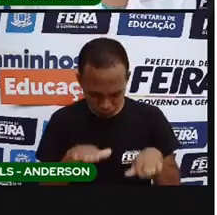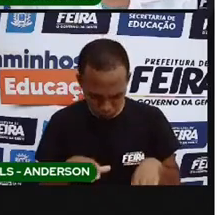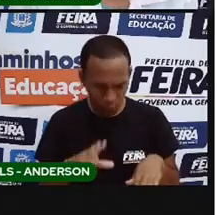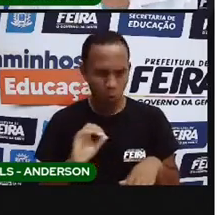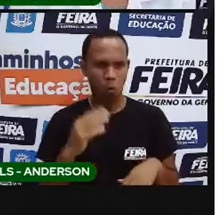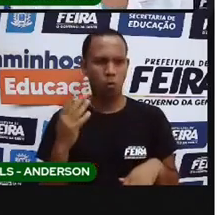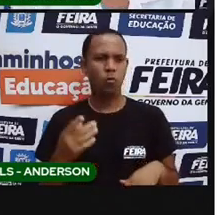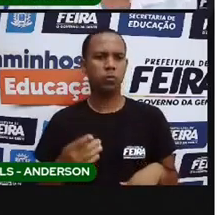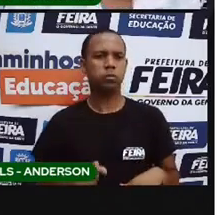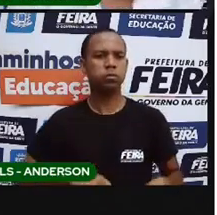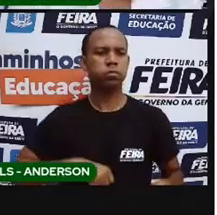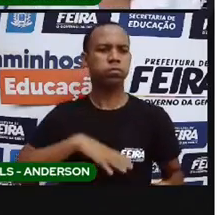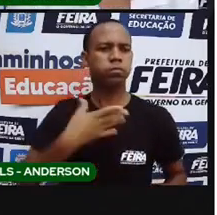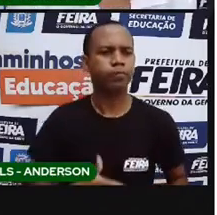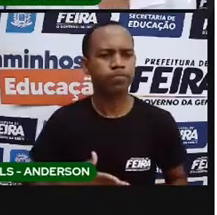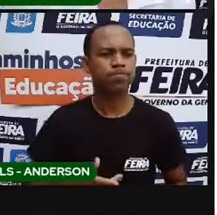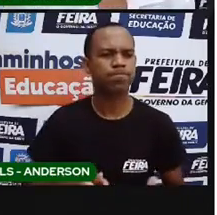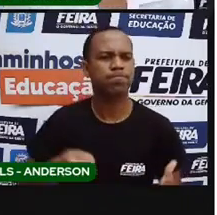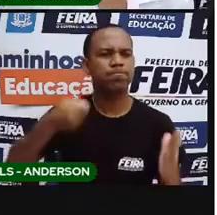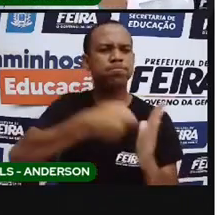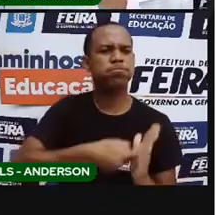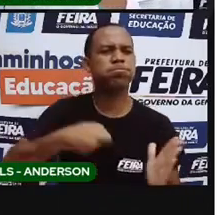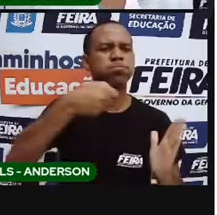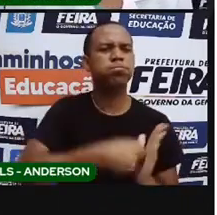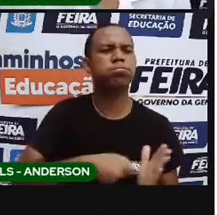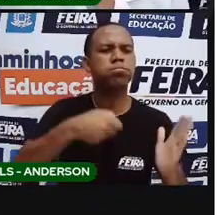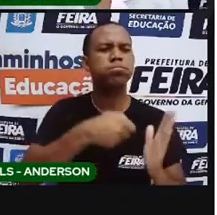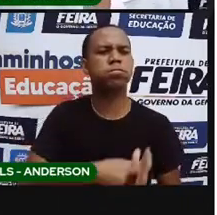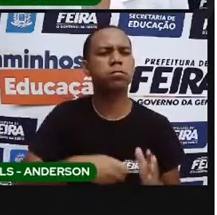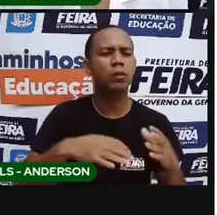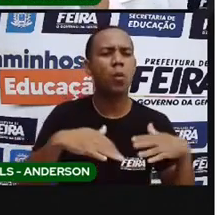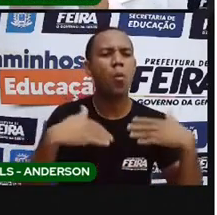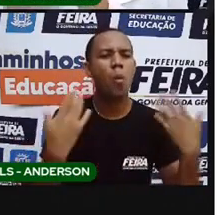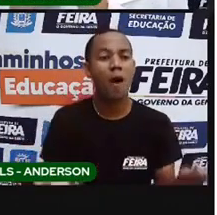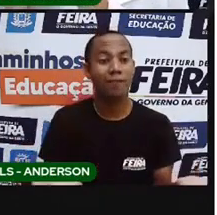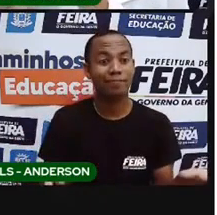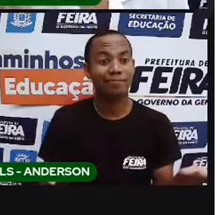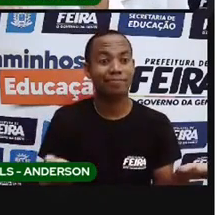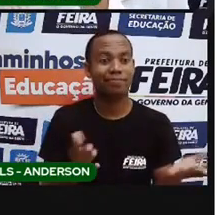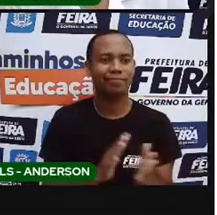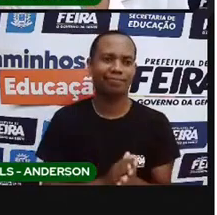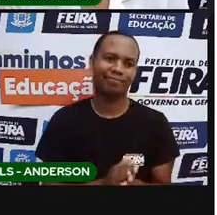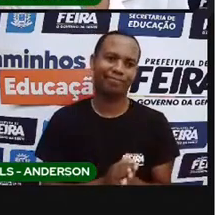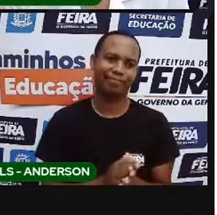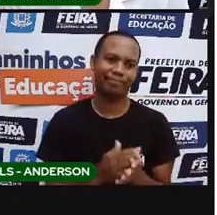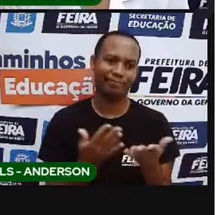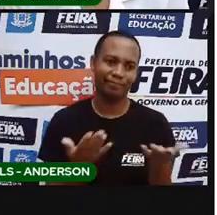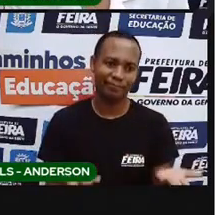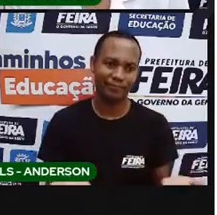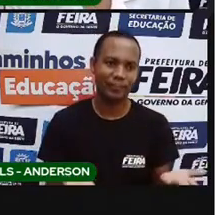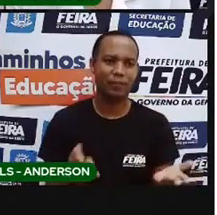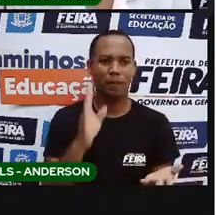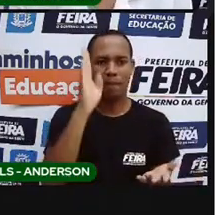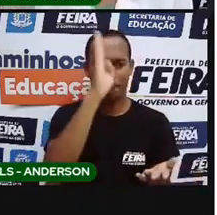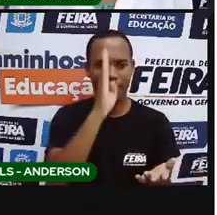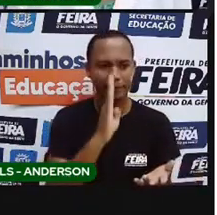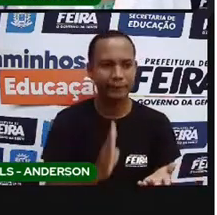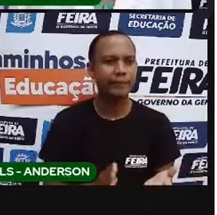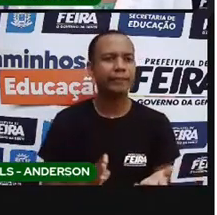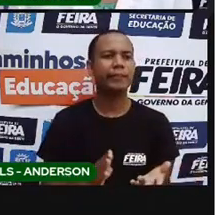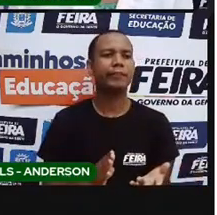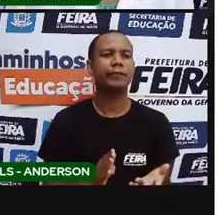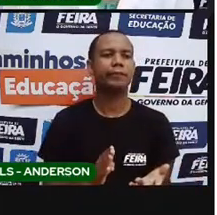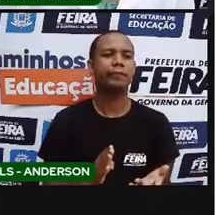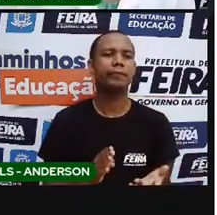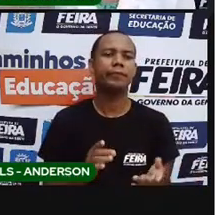você iria deixar as pessoas viverem e elas passam ficar muito? Foi bem, mais ou menos isso que acontece aqui no Brasil. Os indígenas que